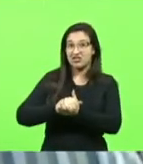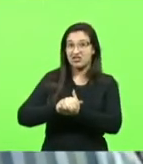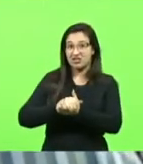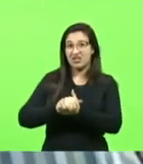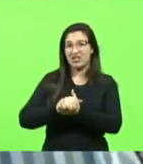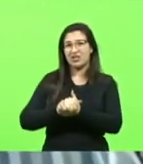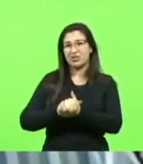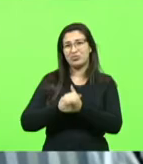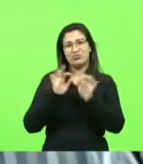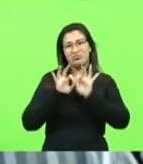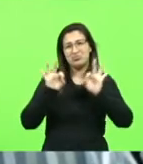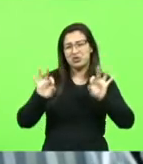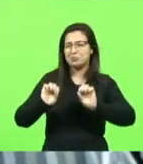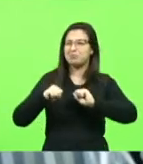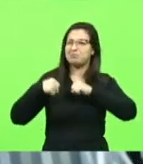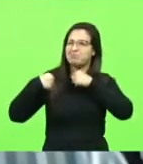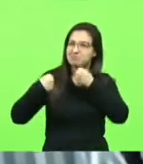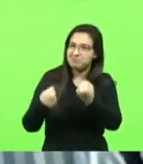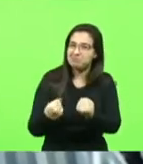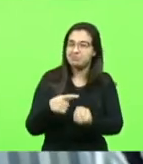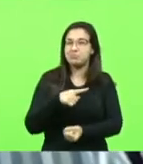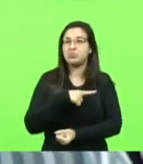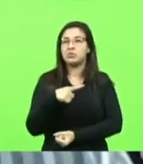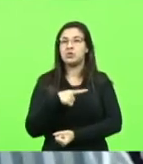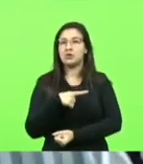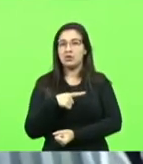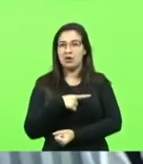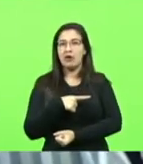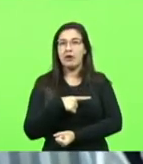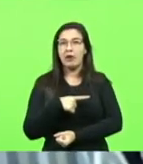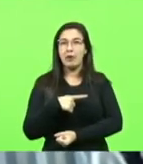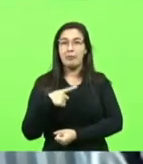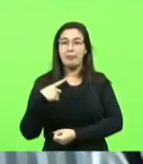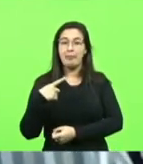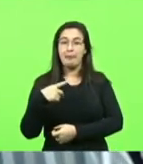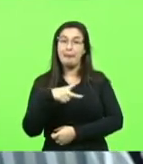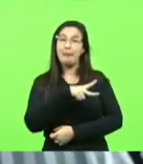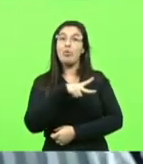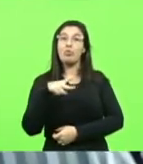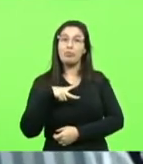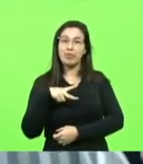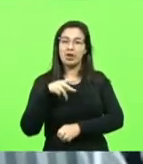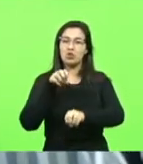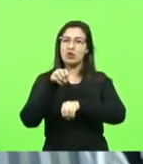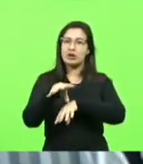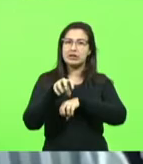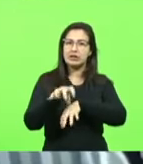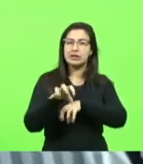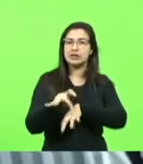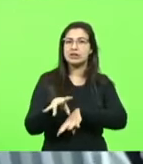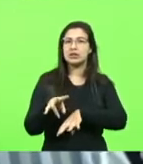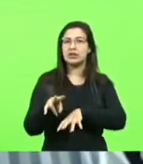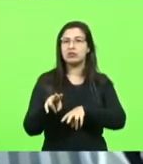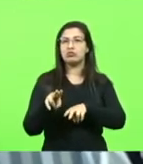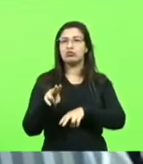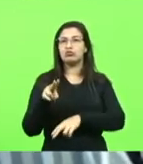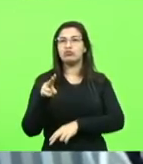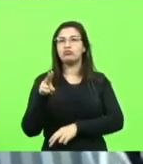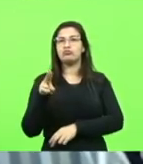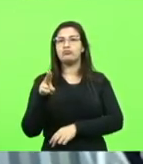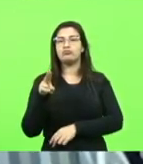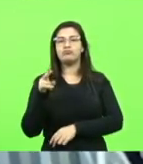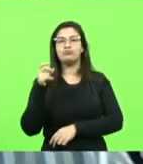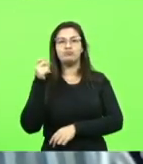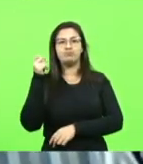doavam mesmo, né, para o espírito público, né, para o ensino, para a universidade, enfim,